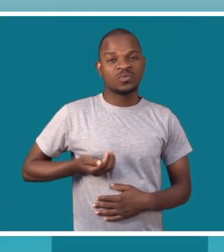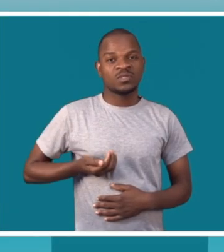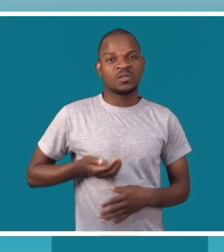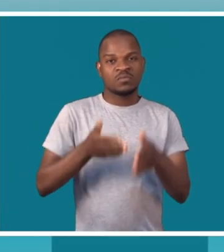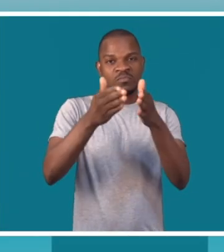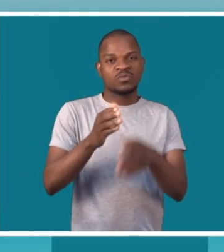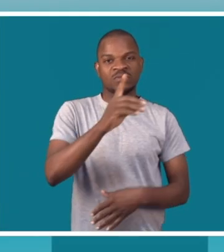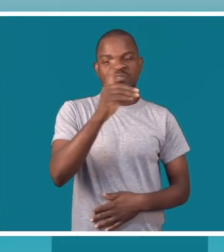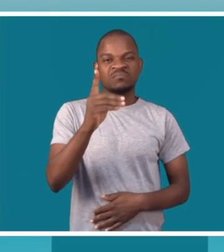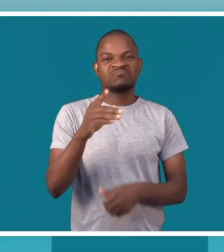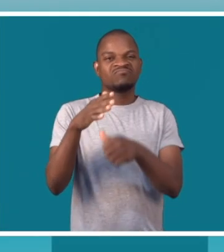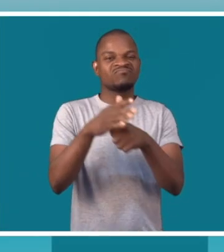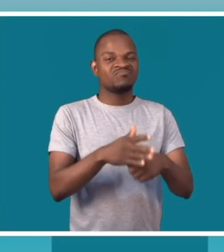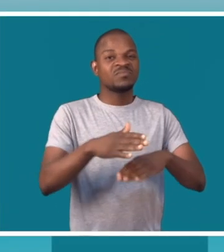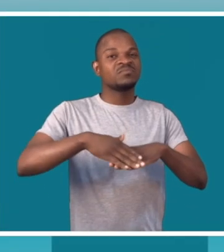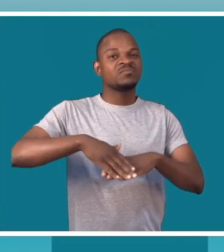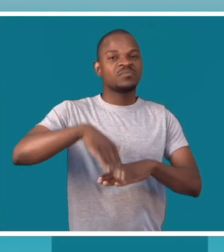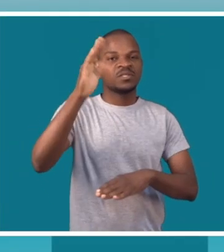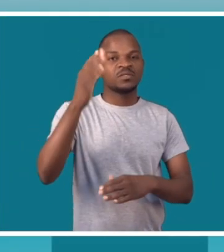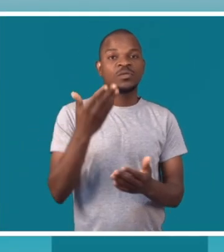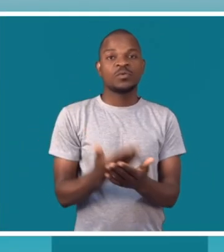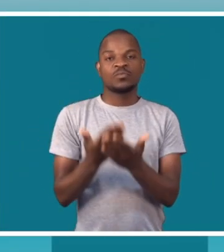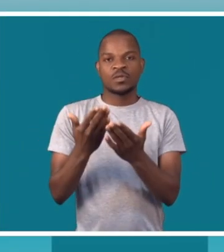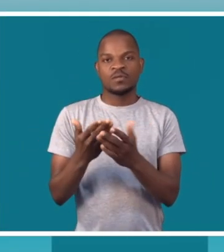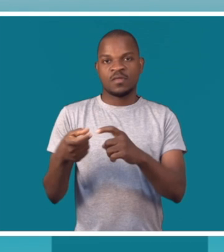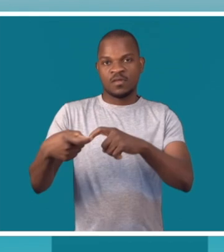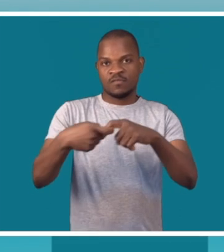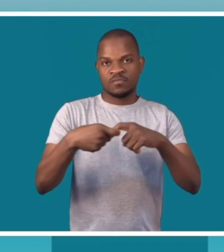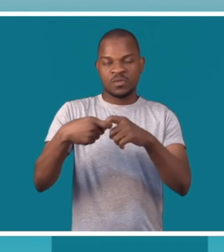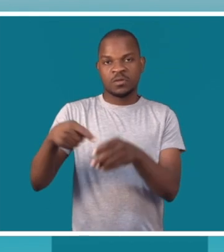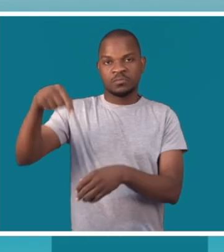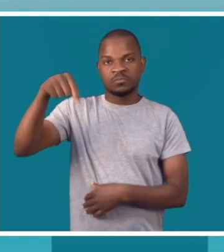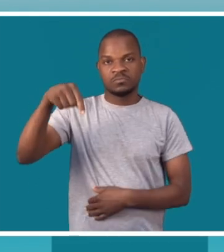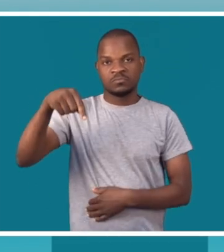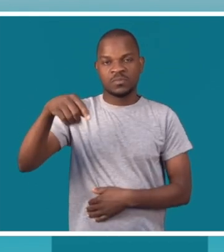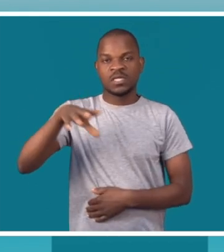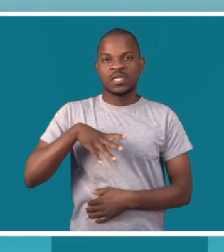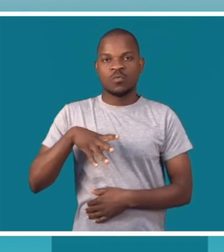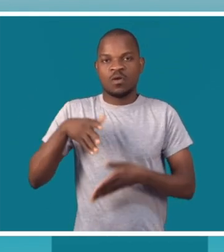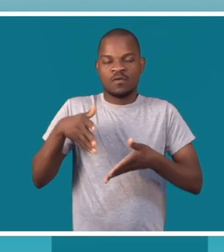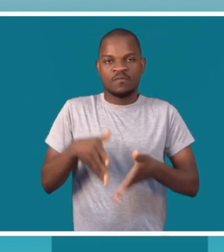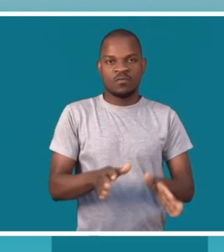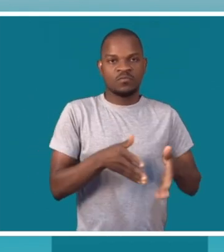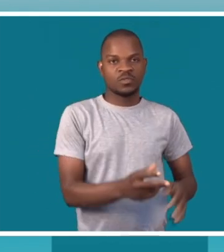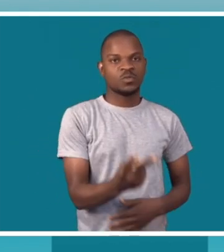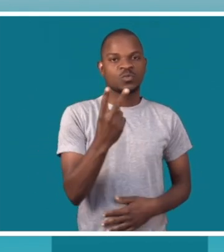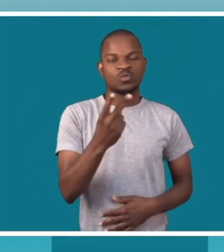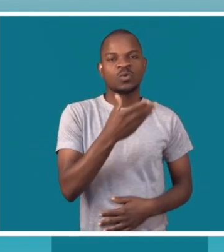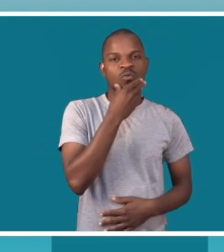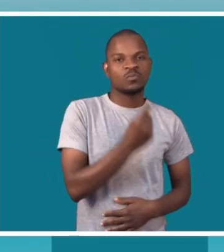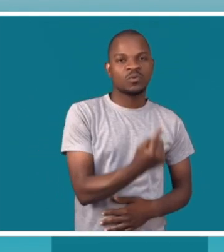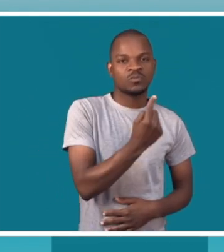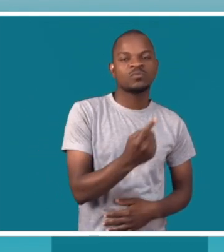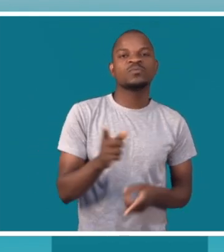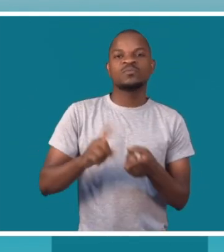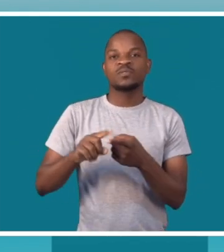rapariga com deficiência é mais discriminada porque, no seio de uma família onde há duas crianças, uma do